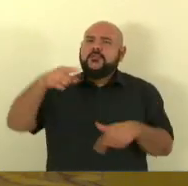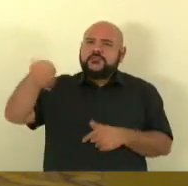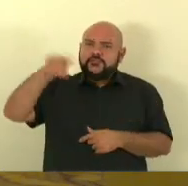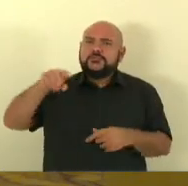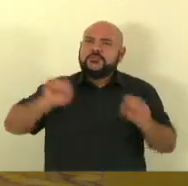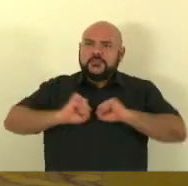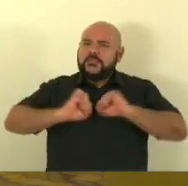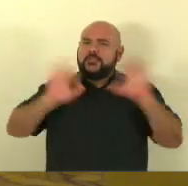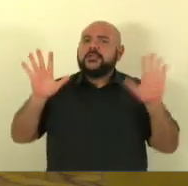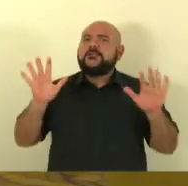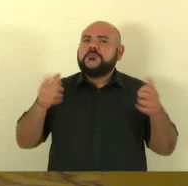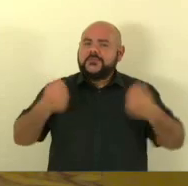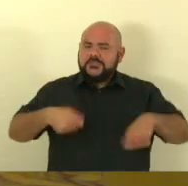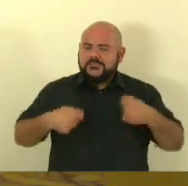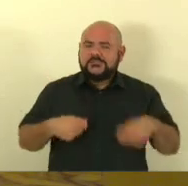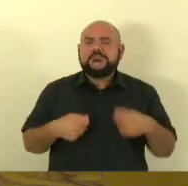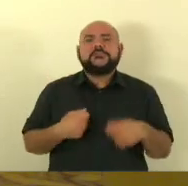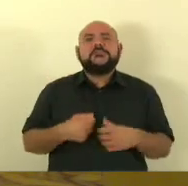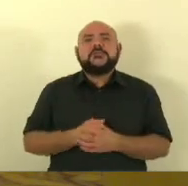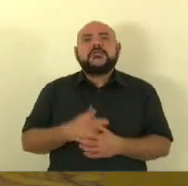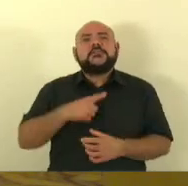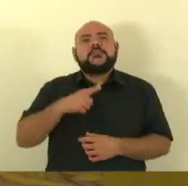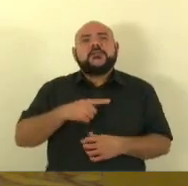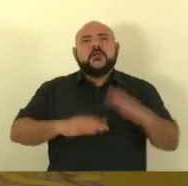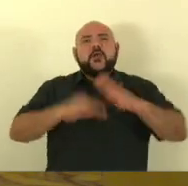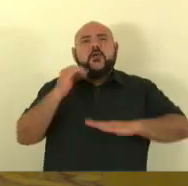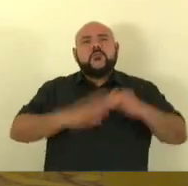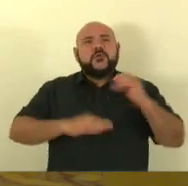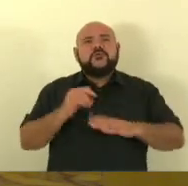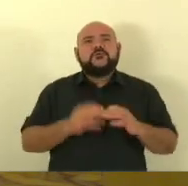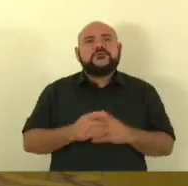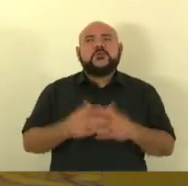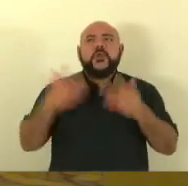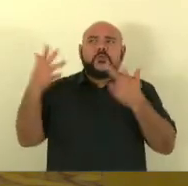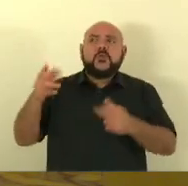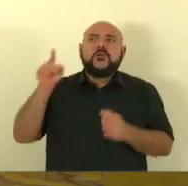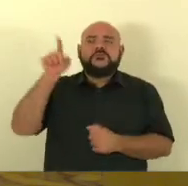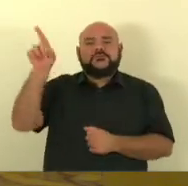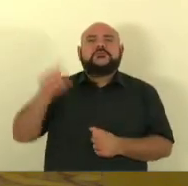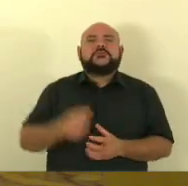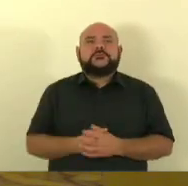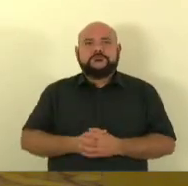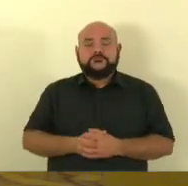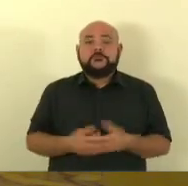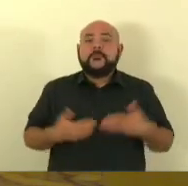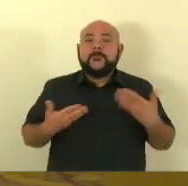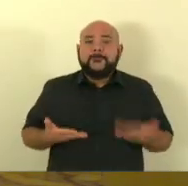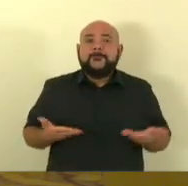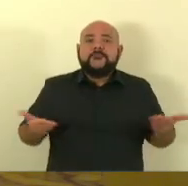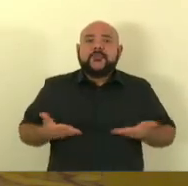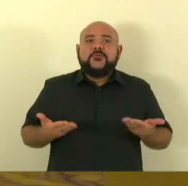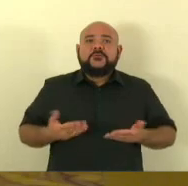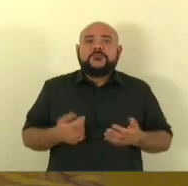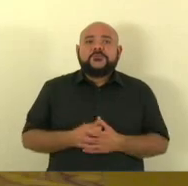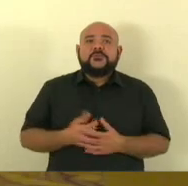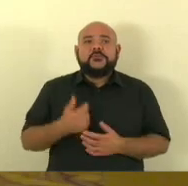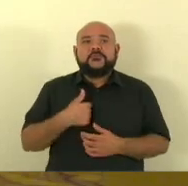da necessidade de profissionais como vocês é o que tenho para falar na tarde de hoje também